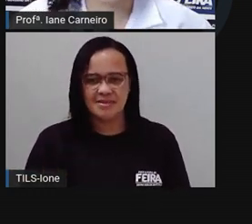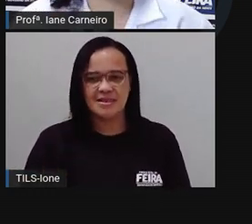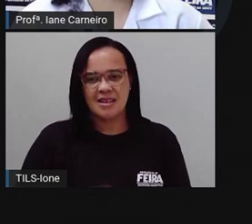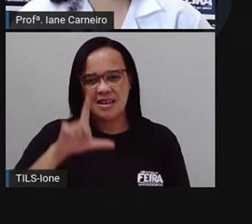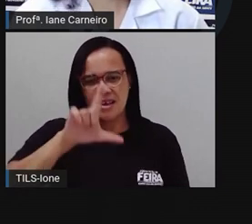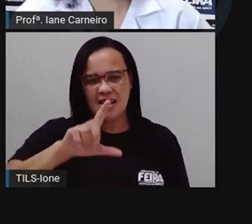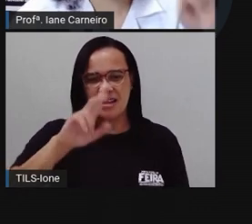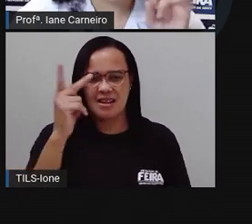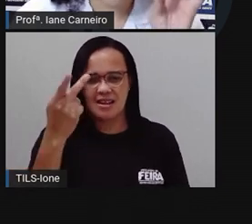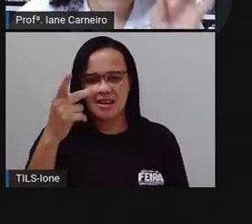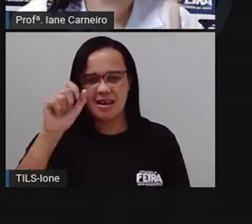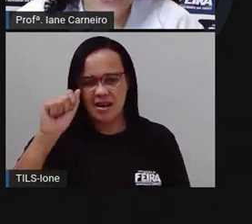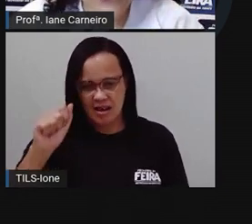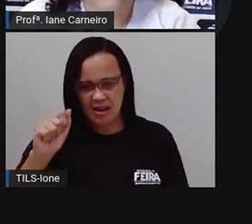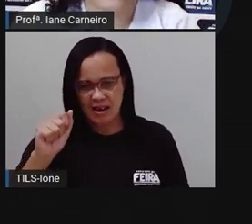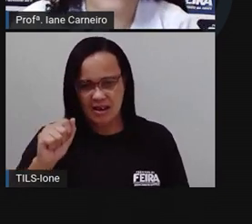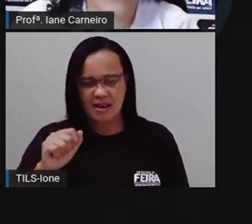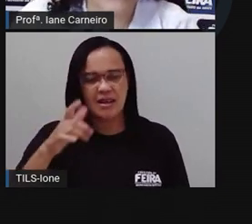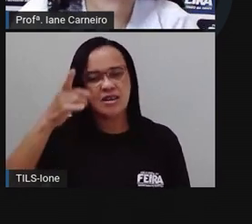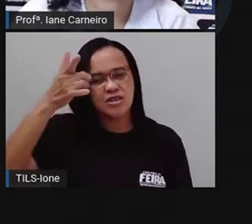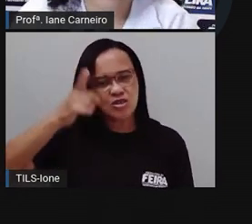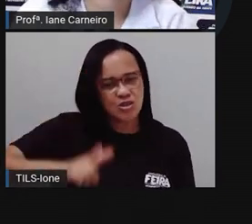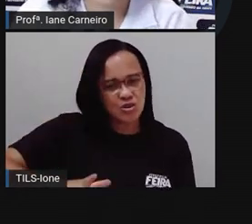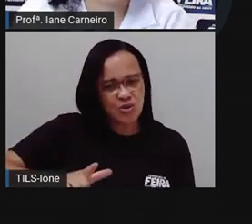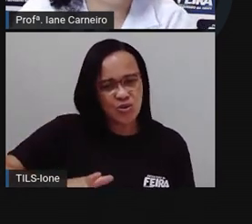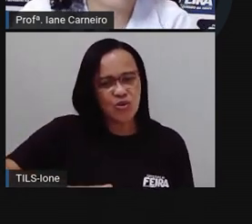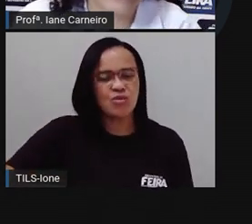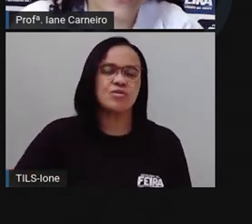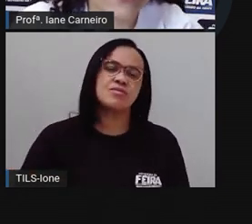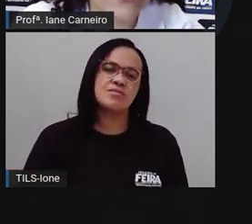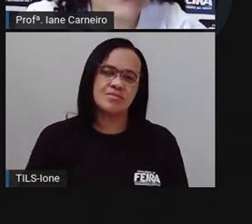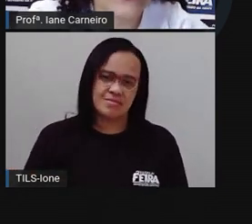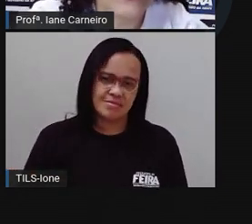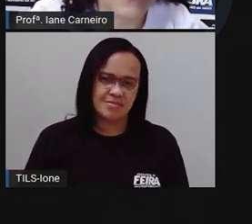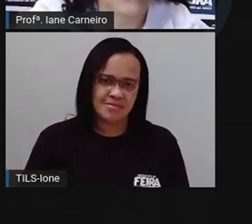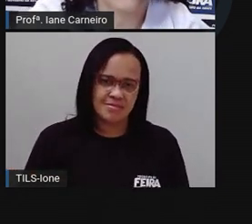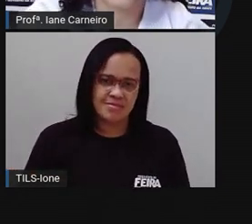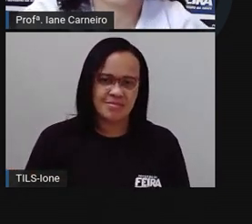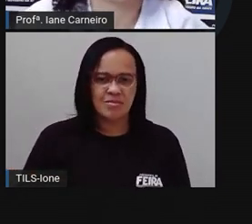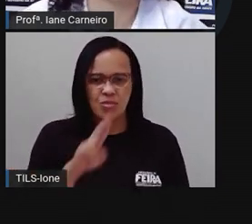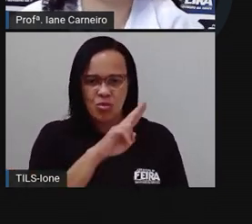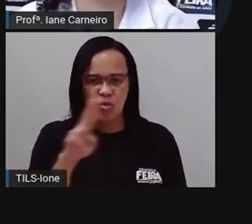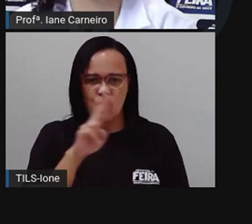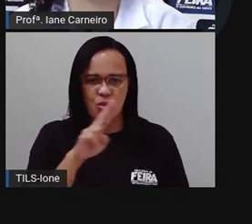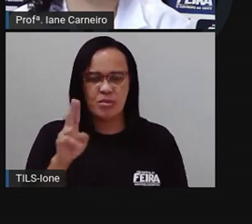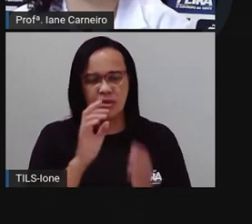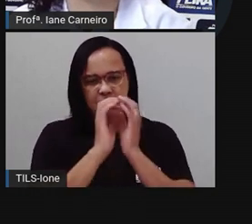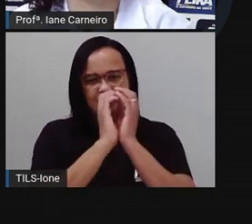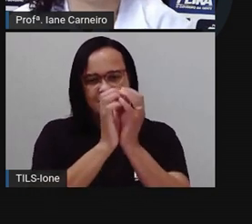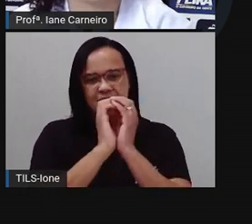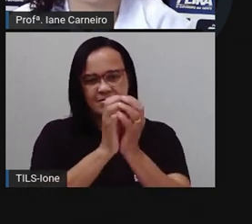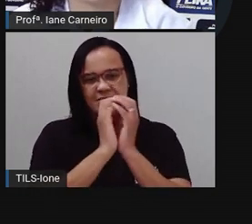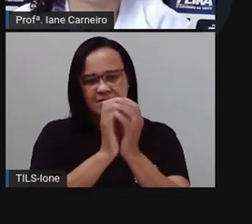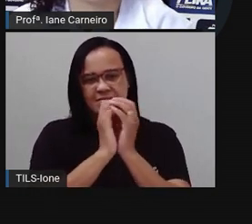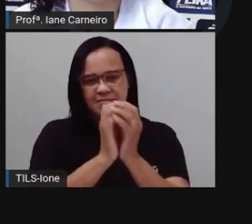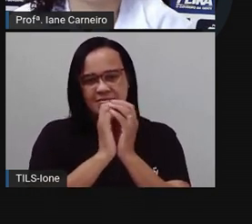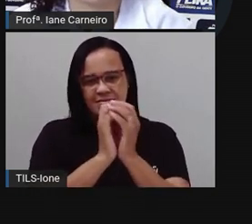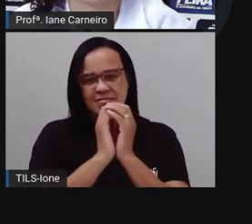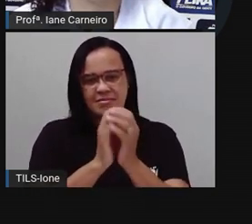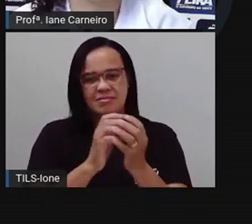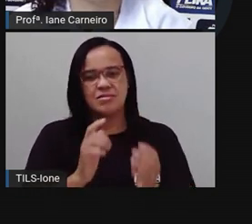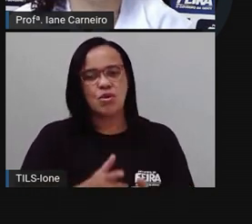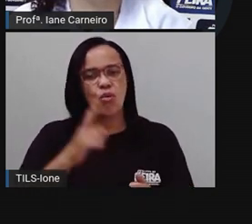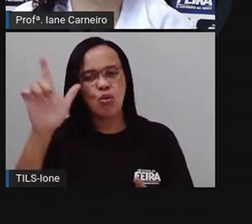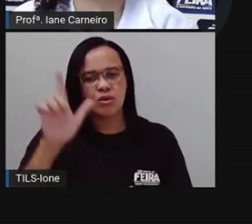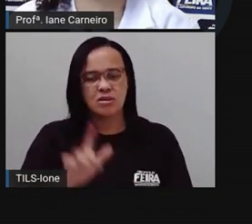Abelha. Vou fazer mais um, tá certo? Mais um sorteio aqui de um nome com vocês, ó. Só vai colocar aqui na outra